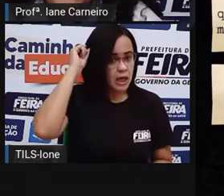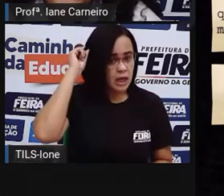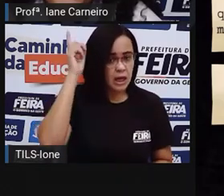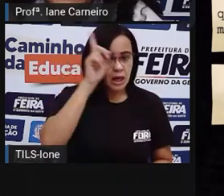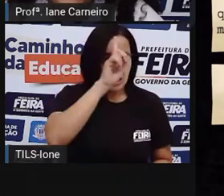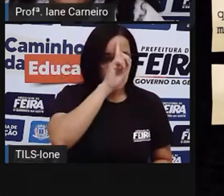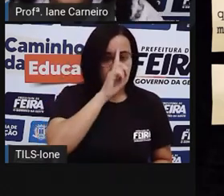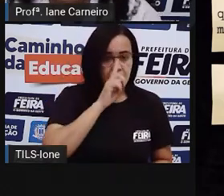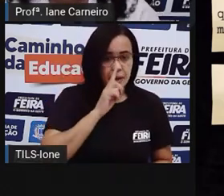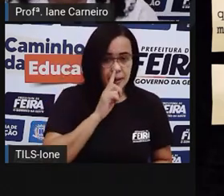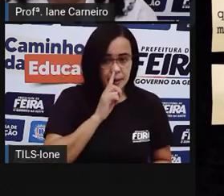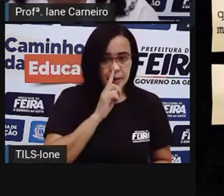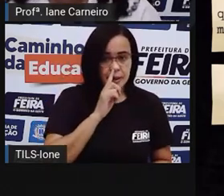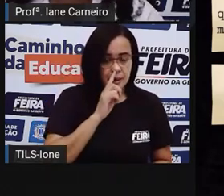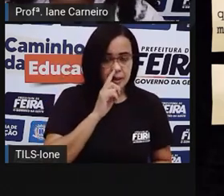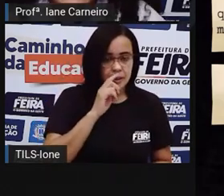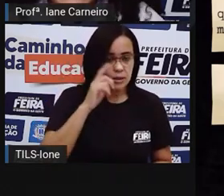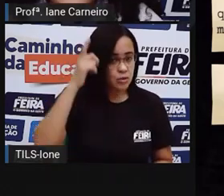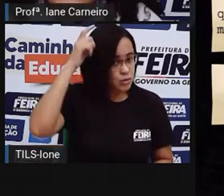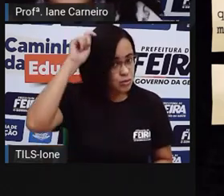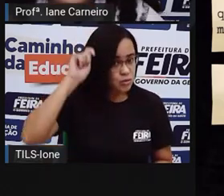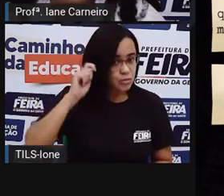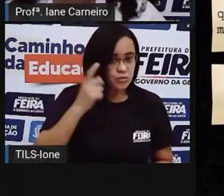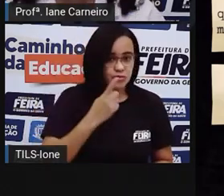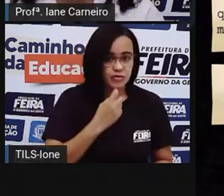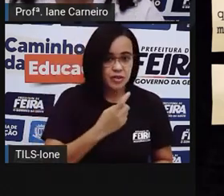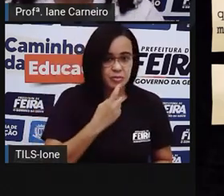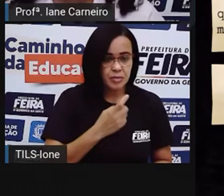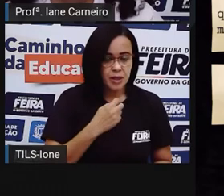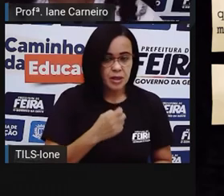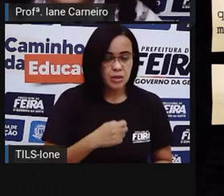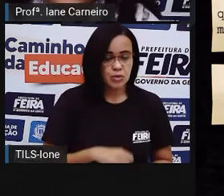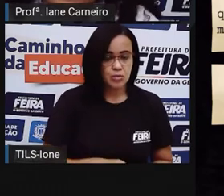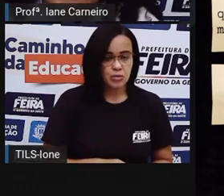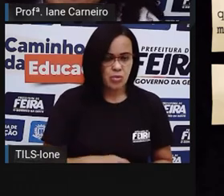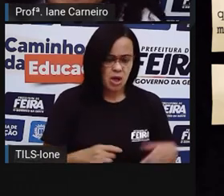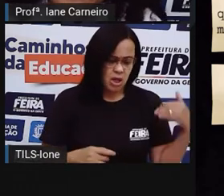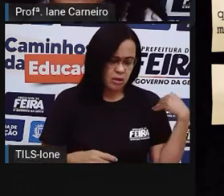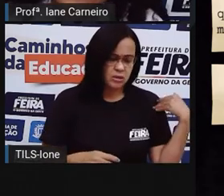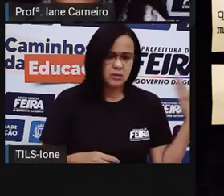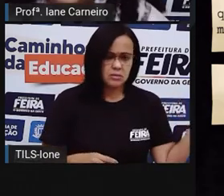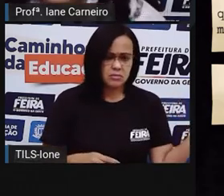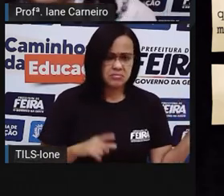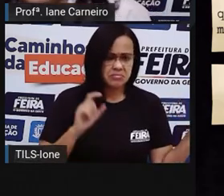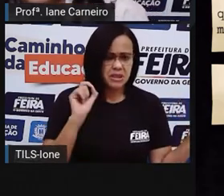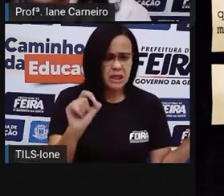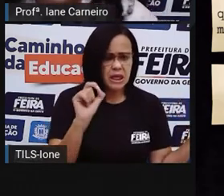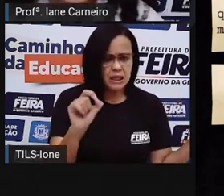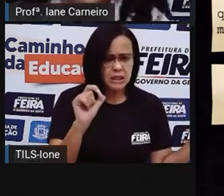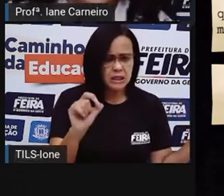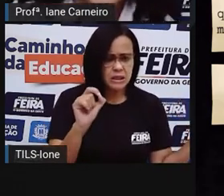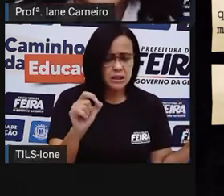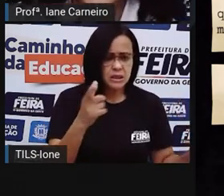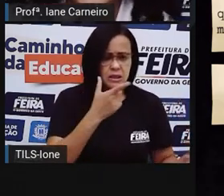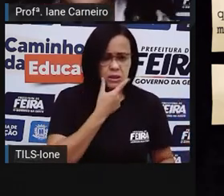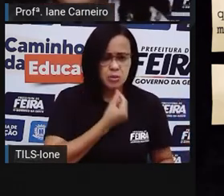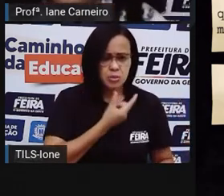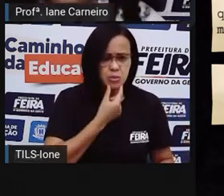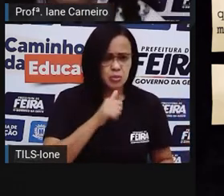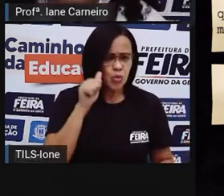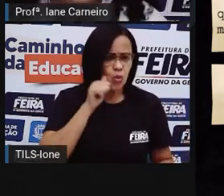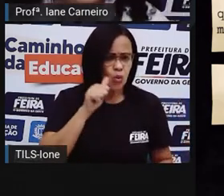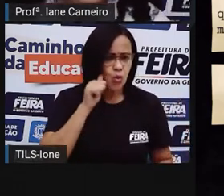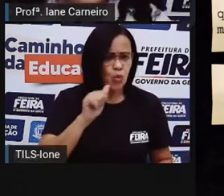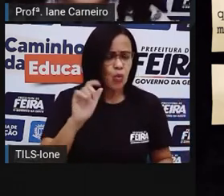vermelha. Quem é que está do lado esquerdo dela? É um menino ou é uma menina?